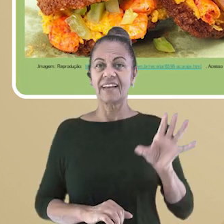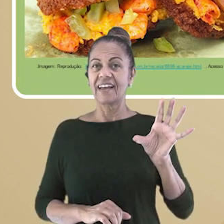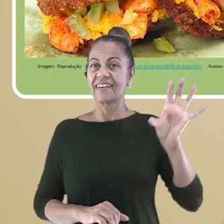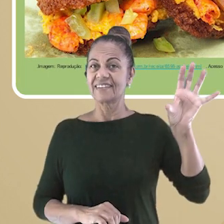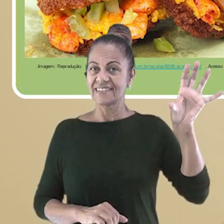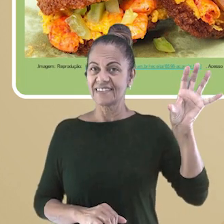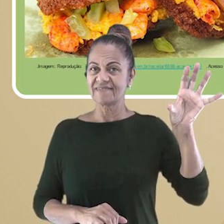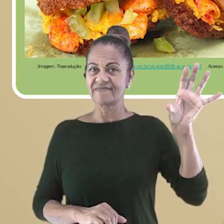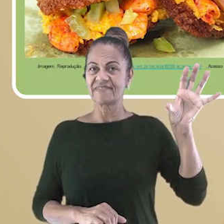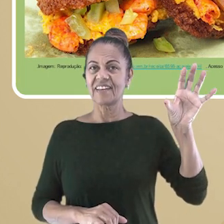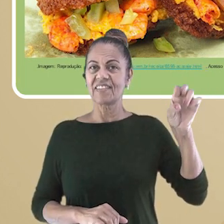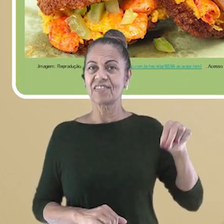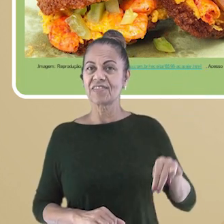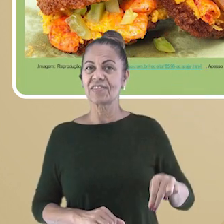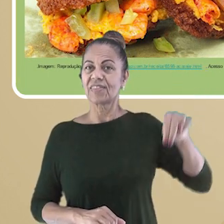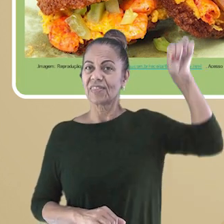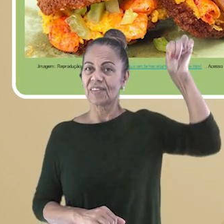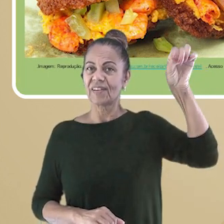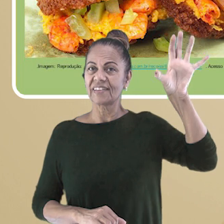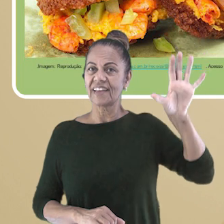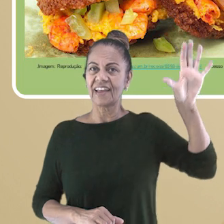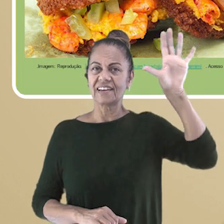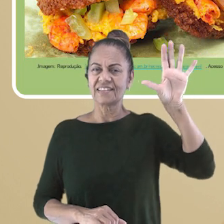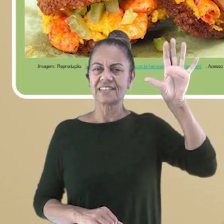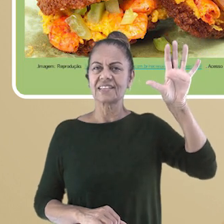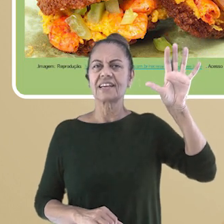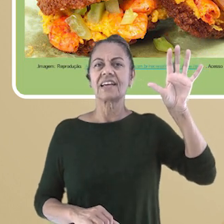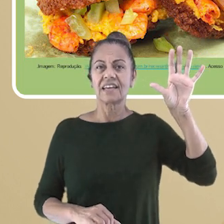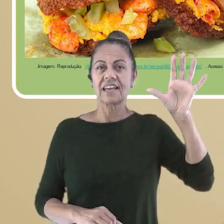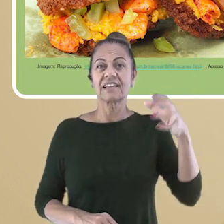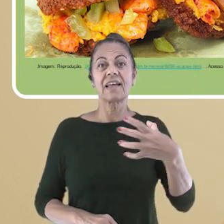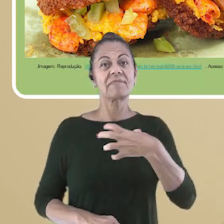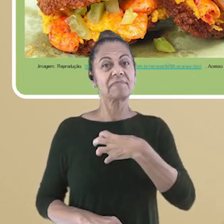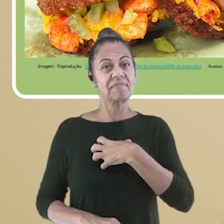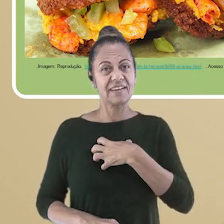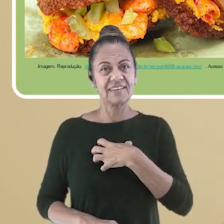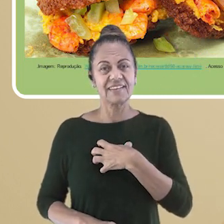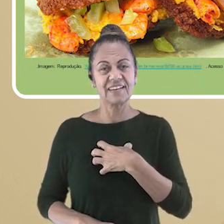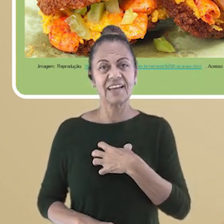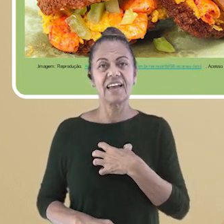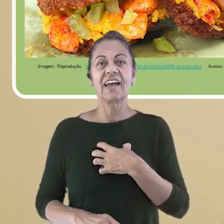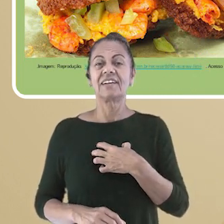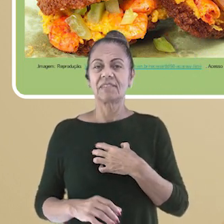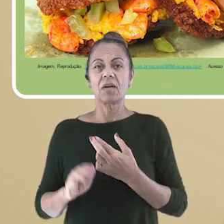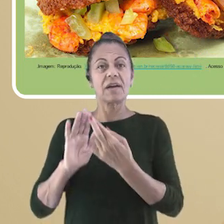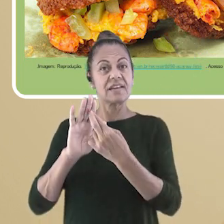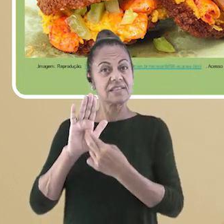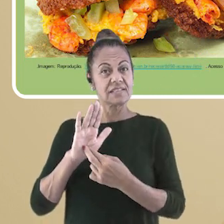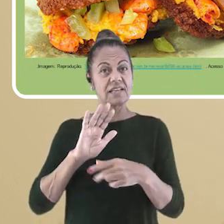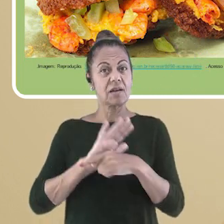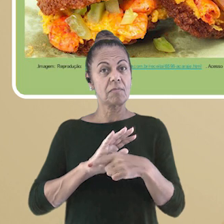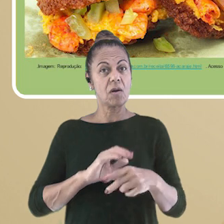Região Nordeste, mais especificamente na Bahia. É uma receita de origem